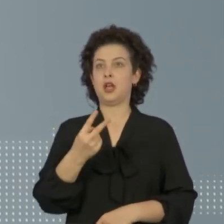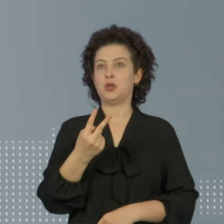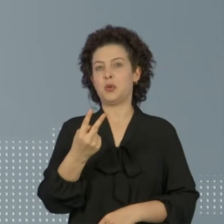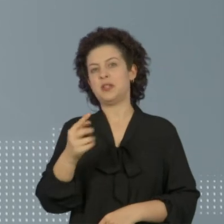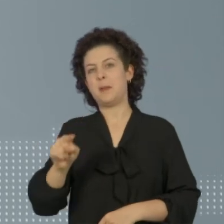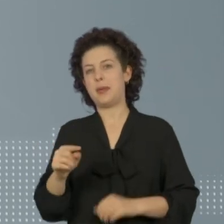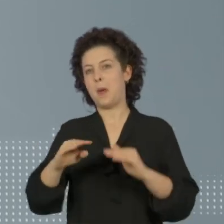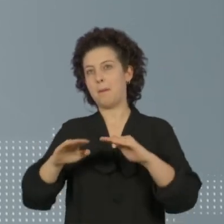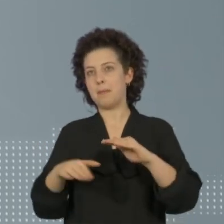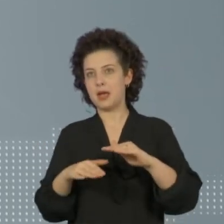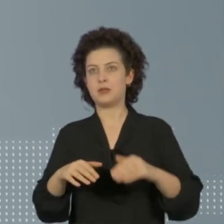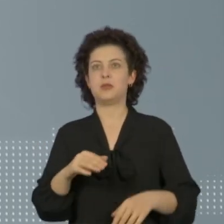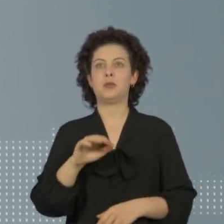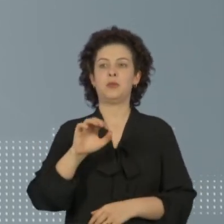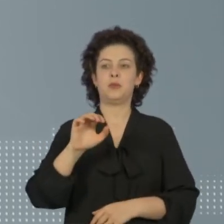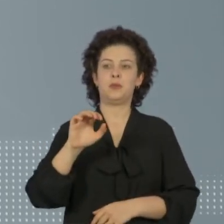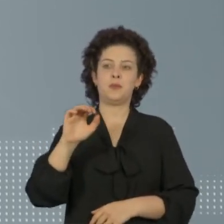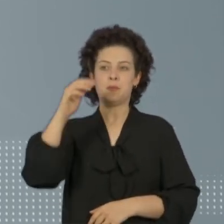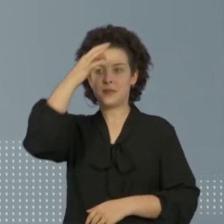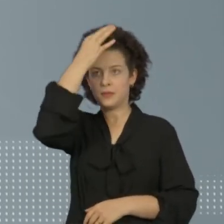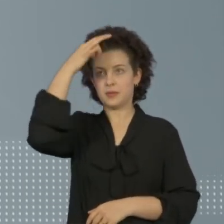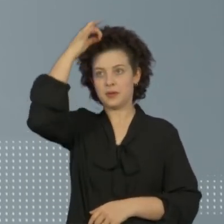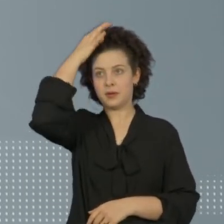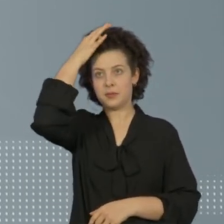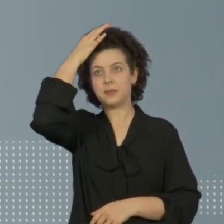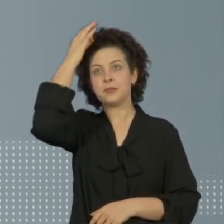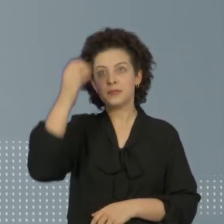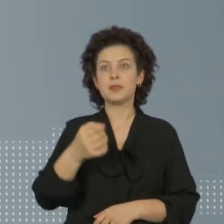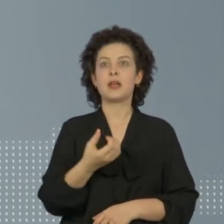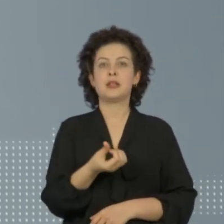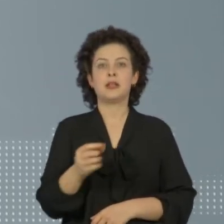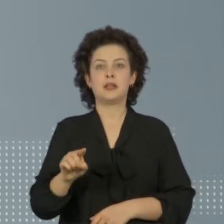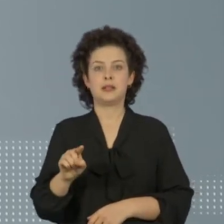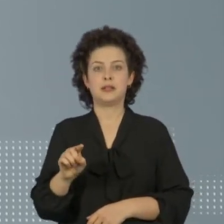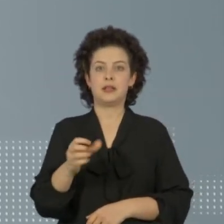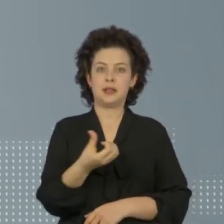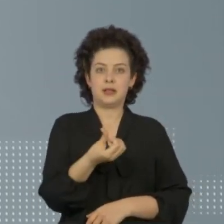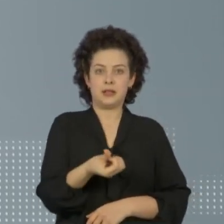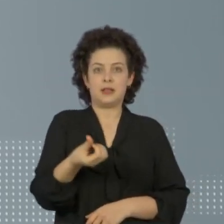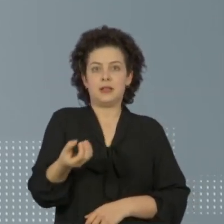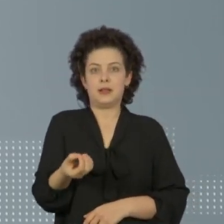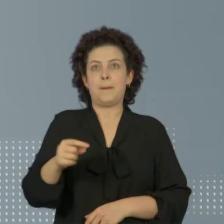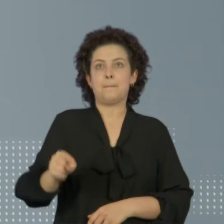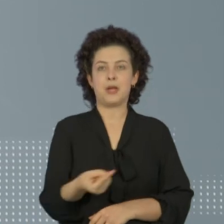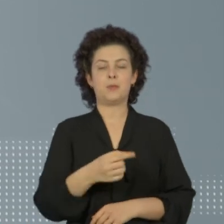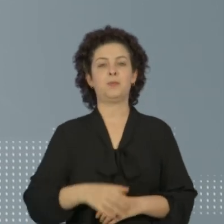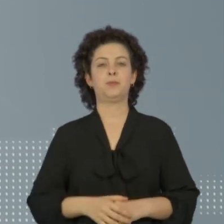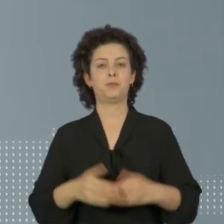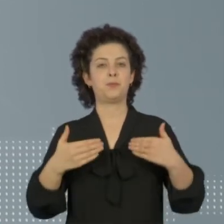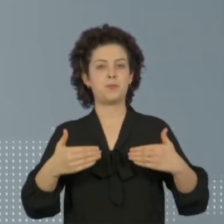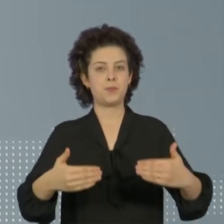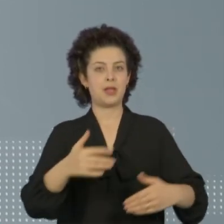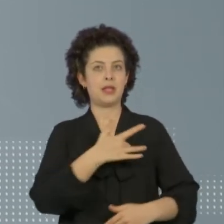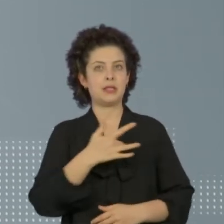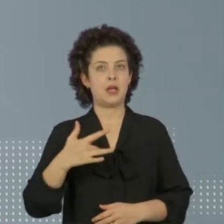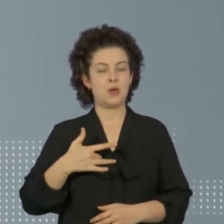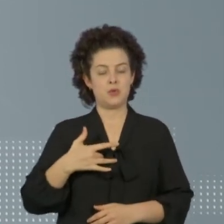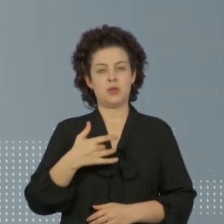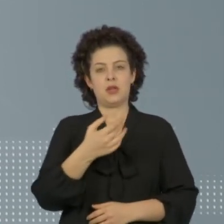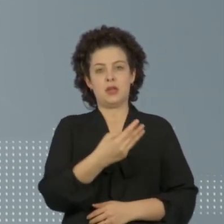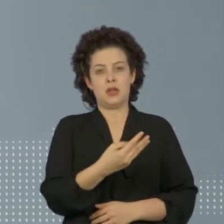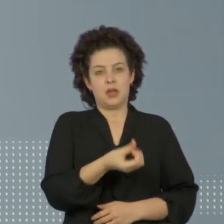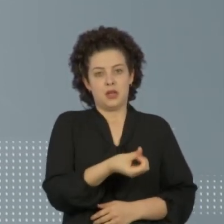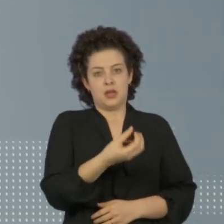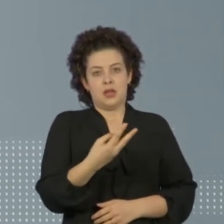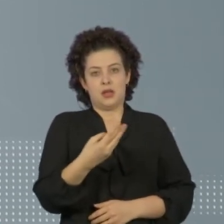menos. O Espírito Santo é mais um estado a alcançar o patamar das 60 mil confirmações. Segundo o Ministério da Saúde, são 632 mil